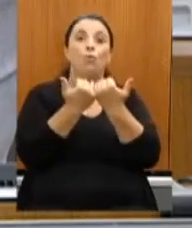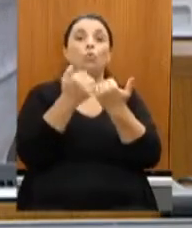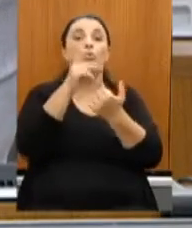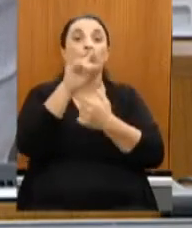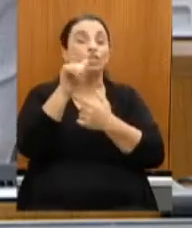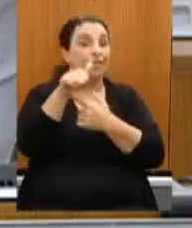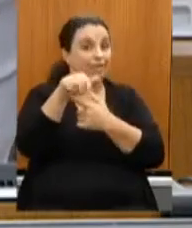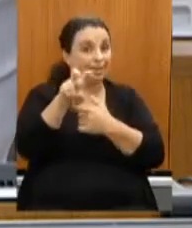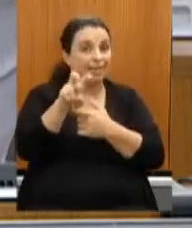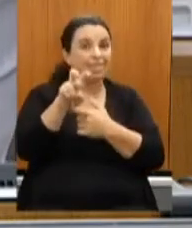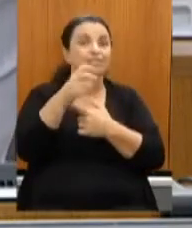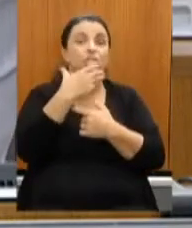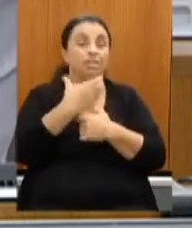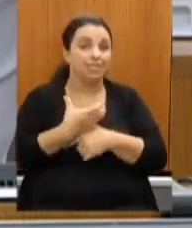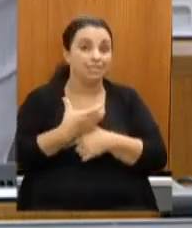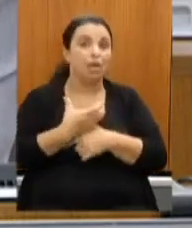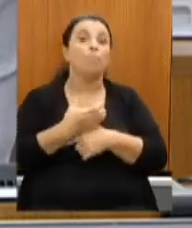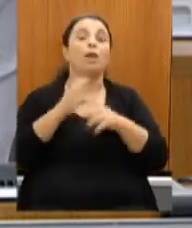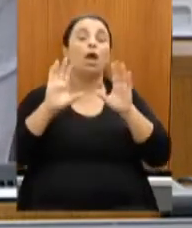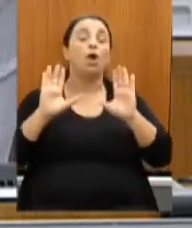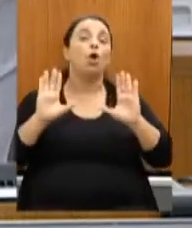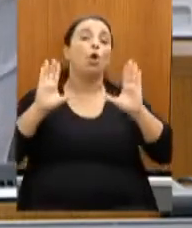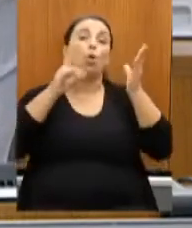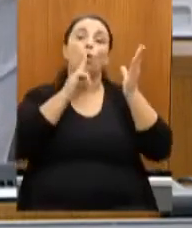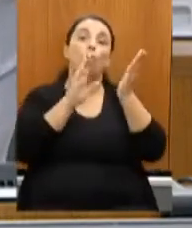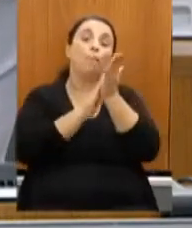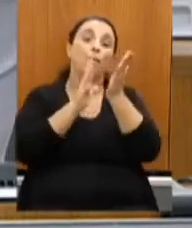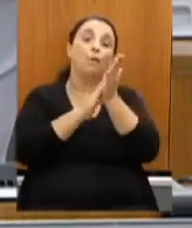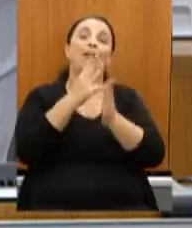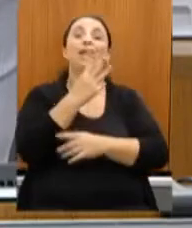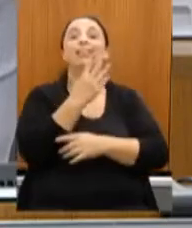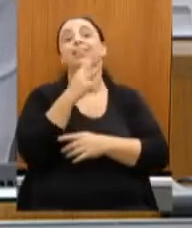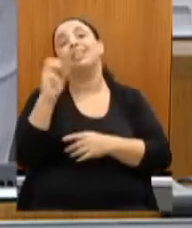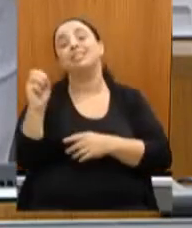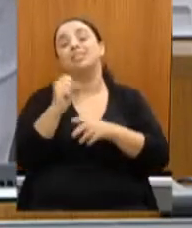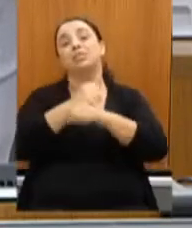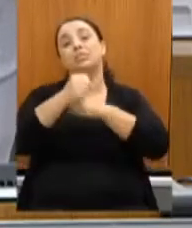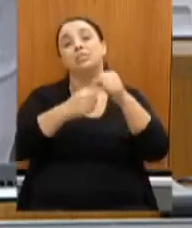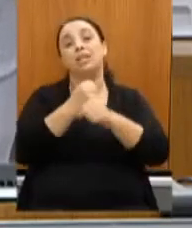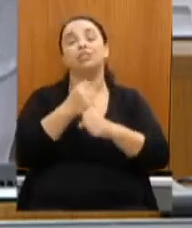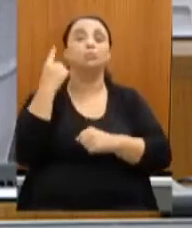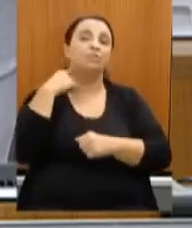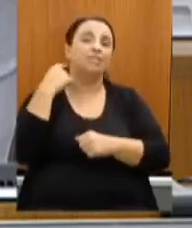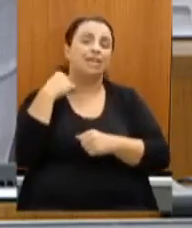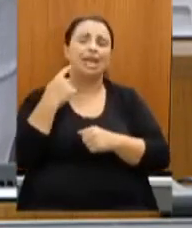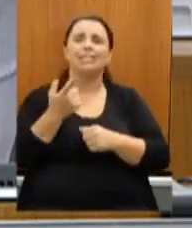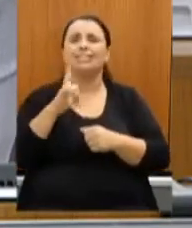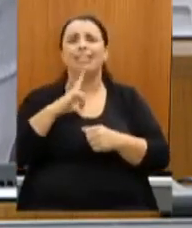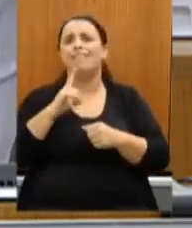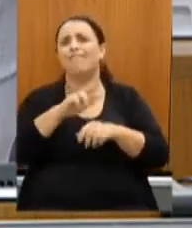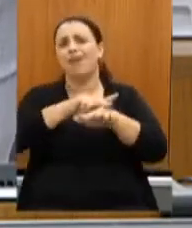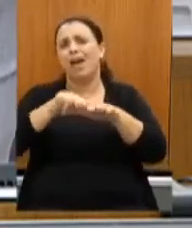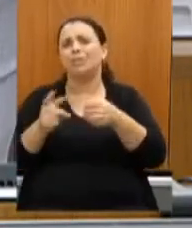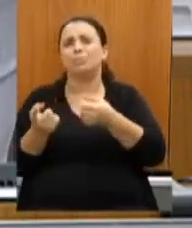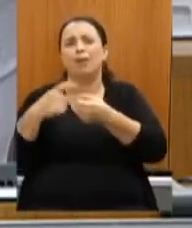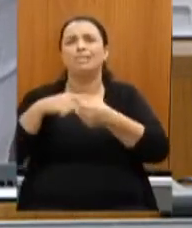de minas gerais é uma série de ações com vários parceiros o sesc a funart o ccbb os circuitos